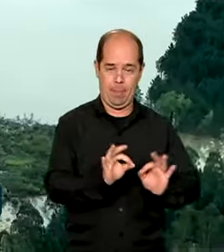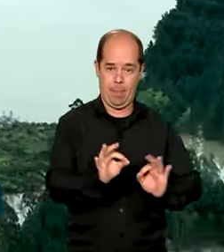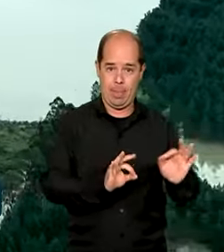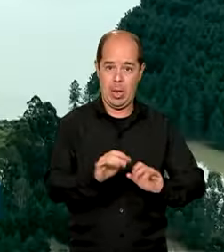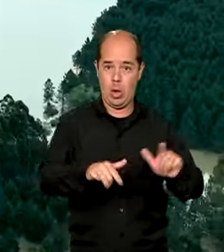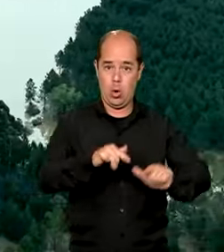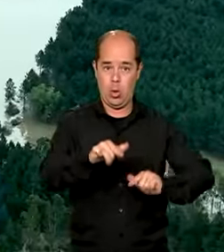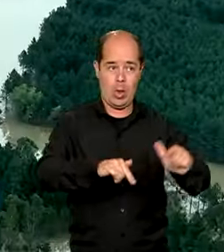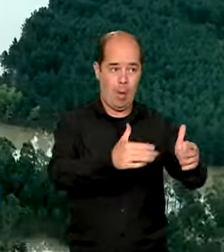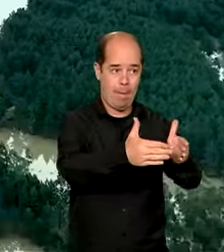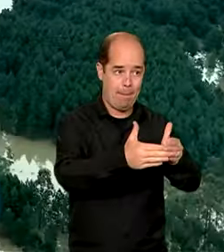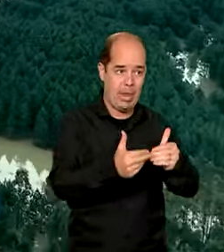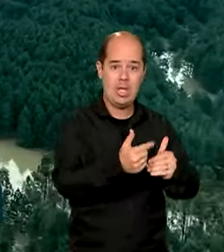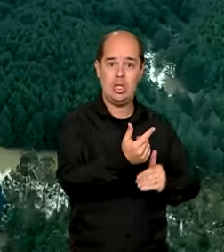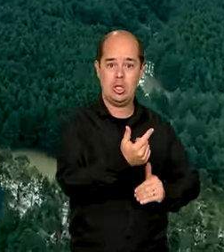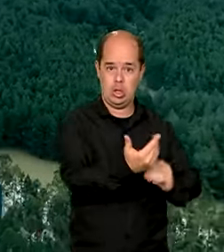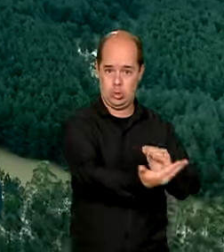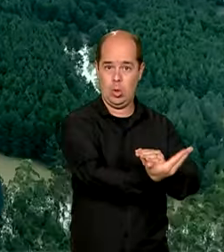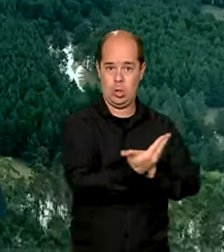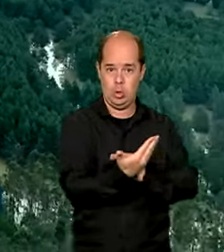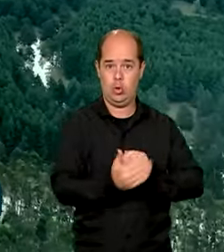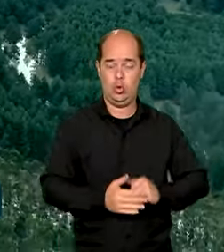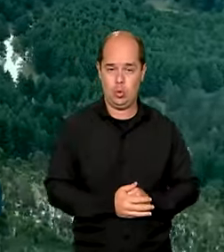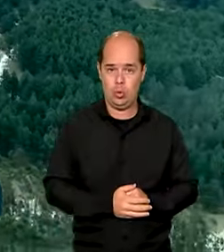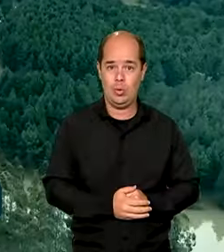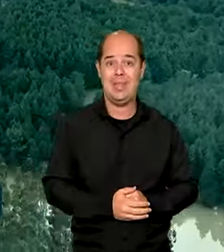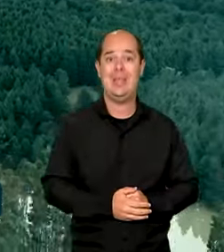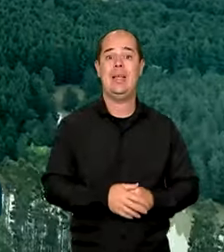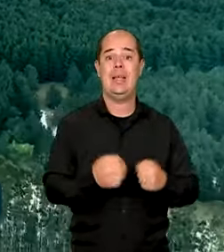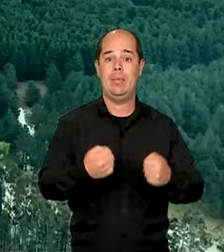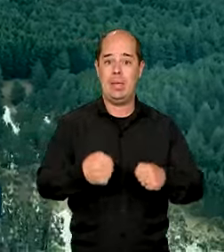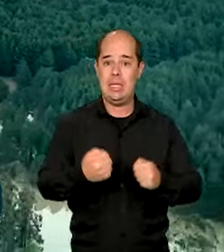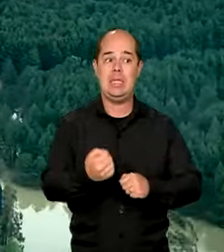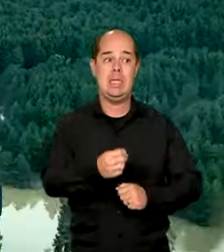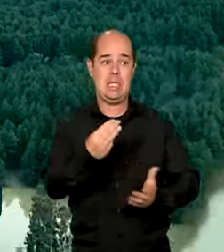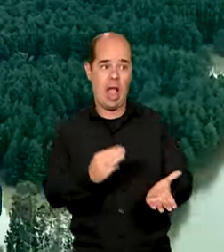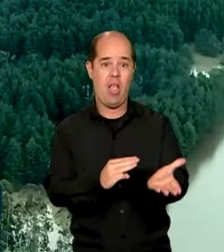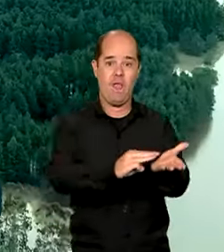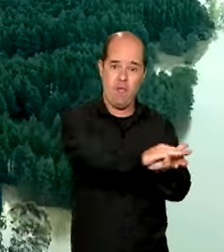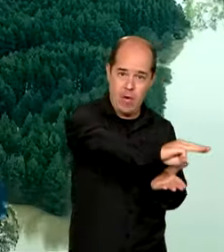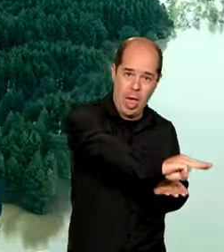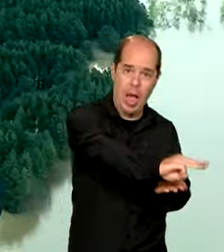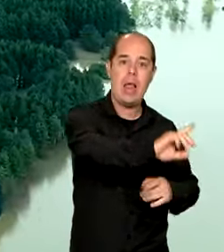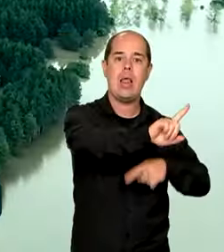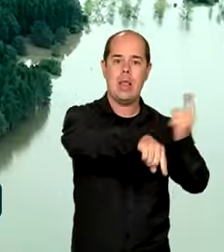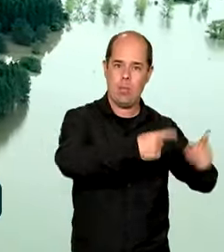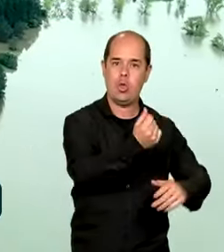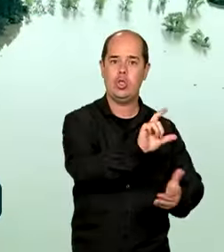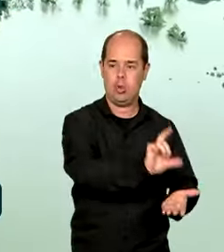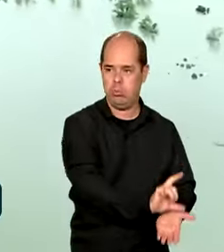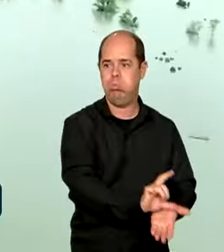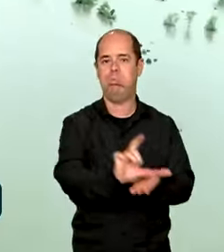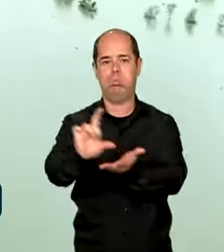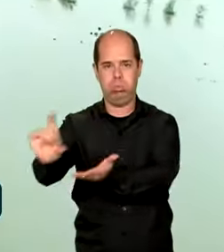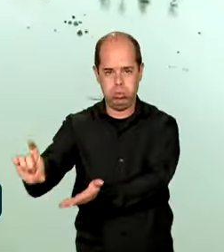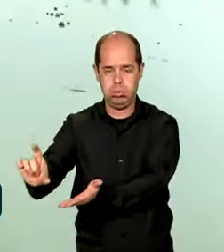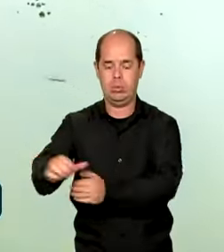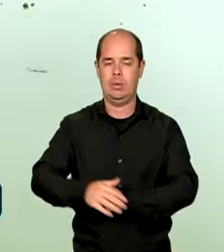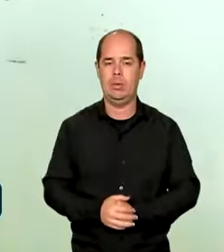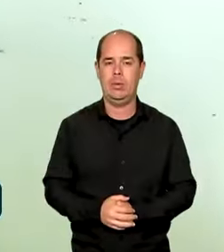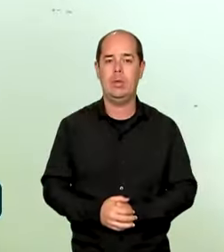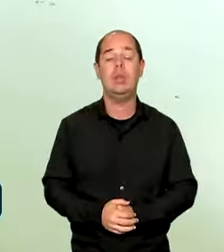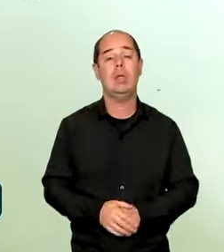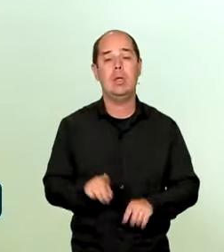ministro lembrou que o dinheiro só pode ser liberado depois do envio desse plano. Ainda segundo Góes, o governo